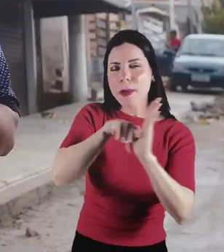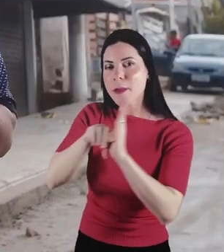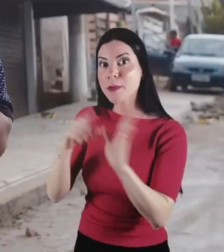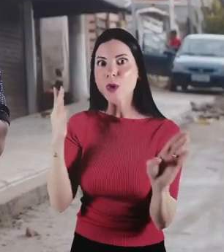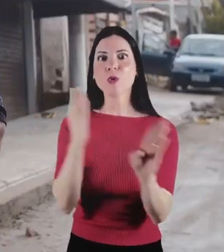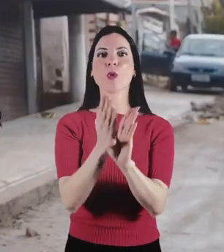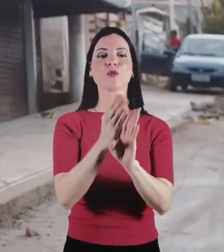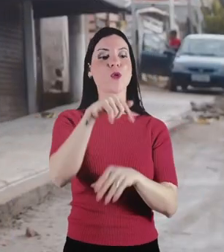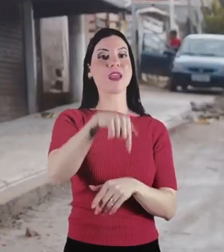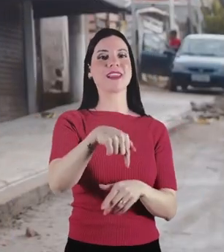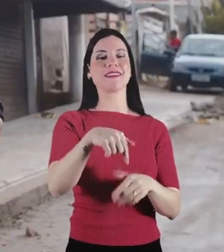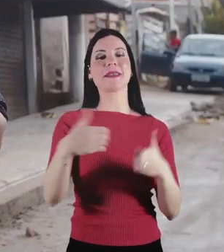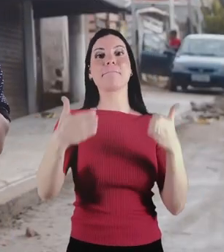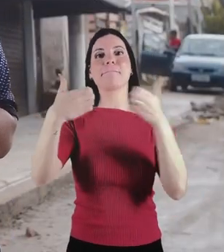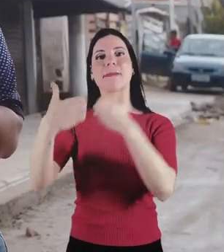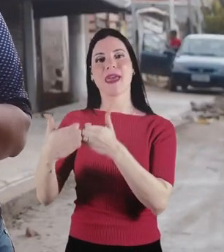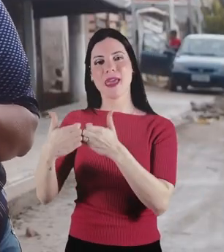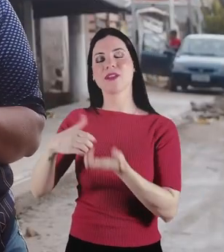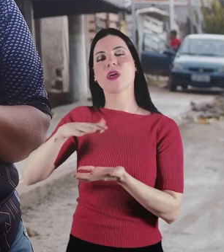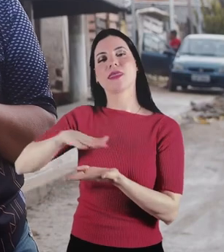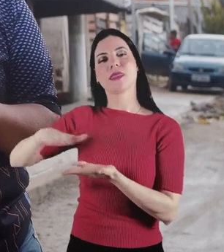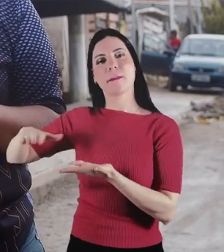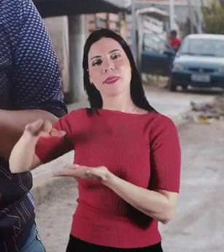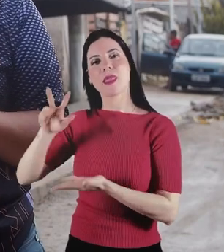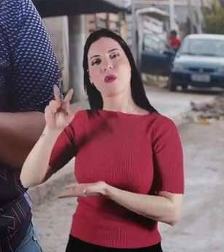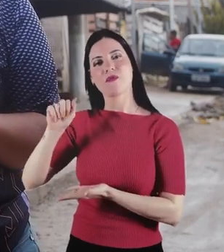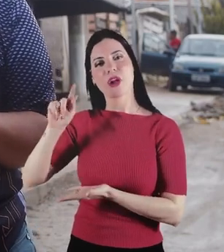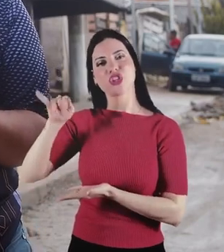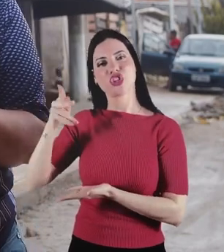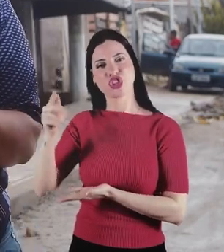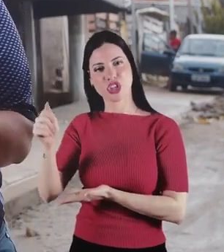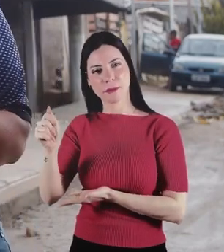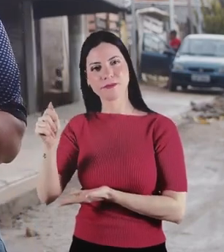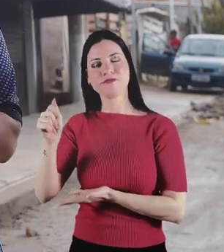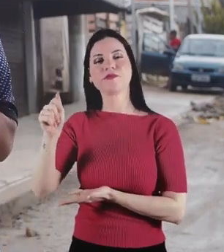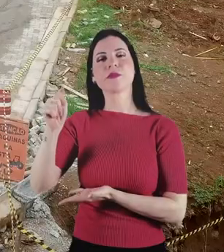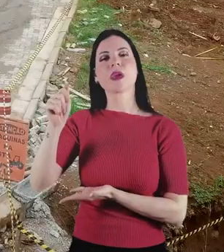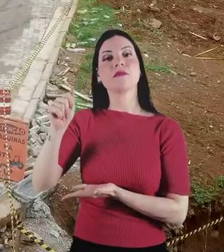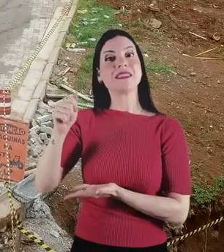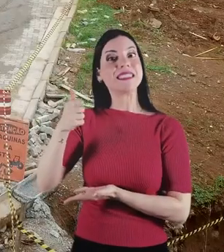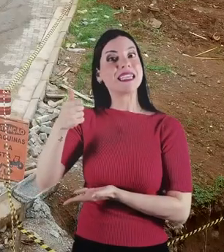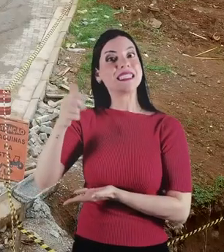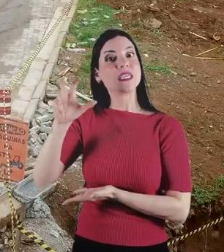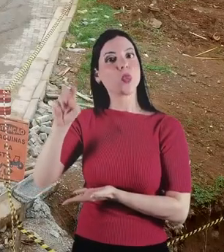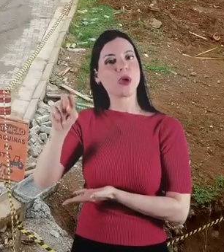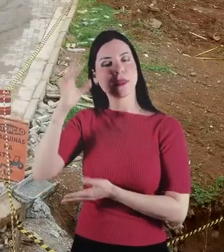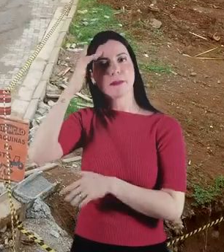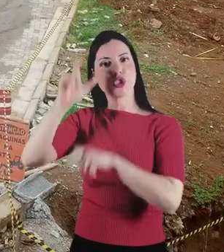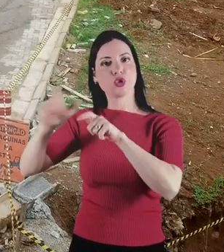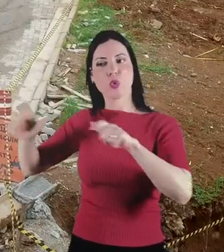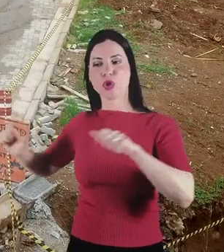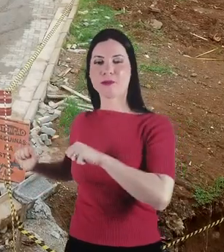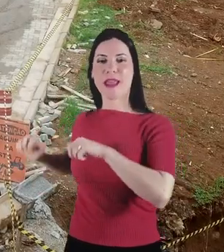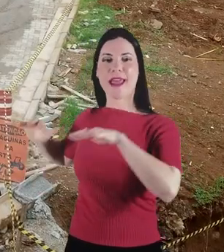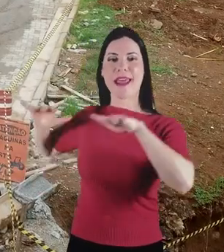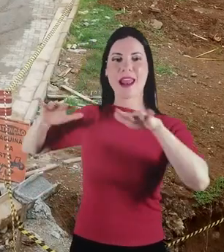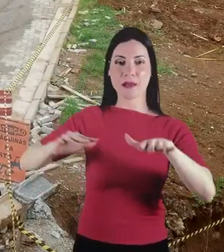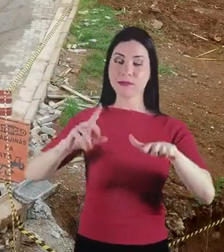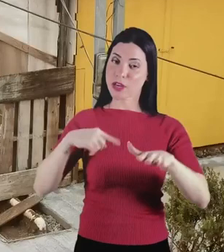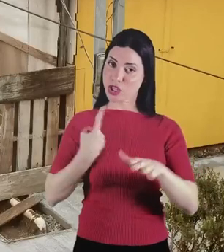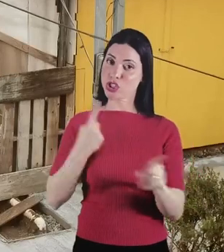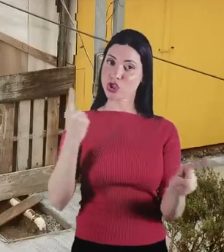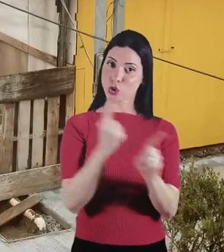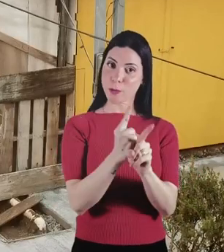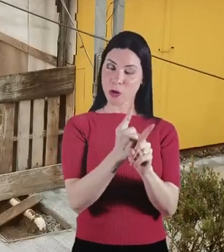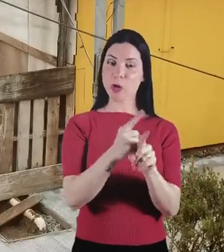fizemos várias pesquisas, e encontramos esse terreno aqui, perto do Terminal Varginha. Aí viemos 150 pessoas para